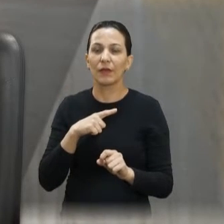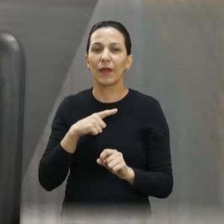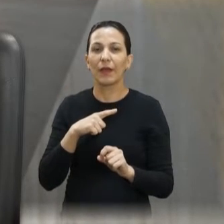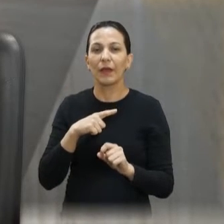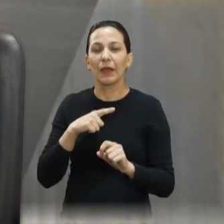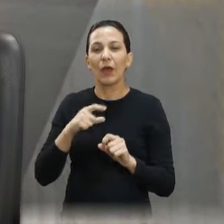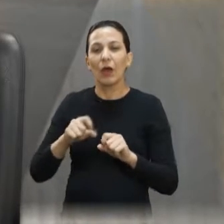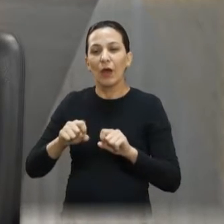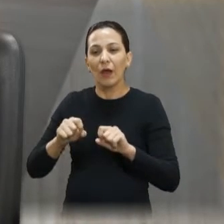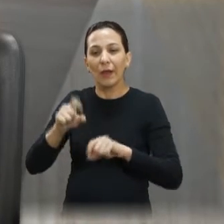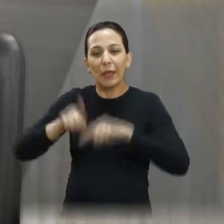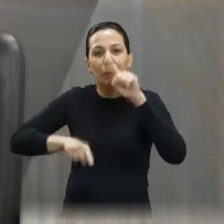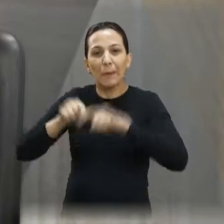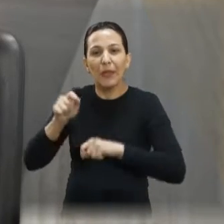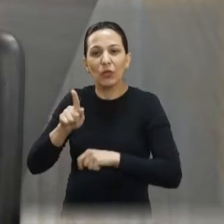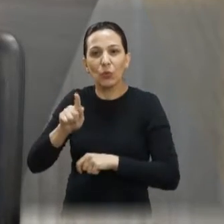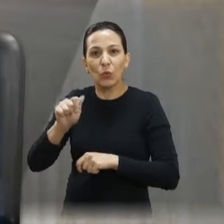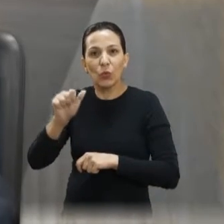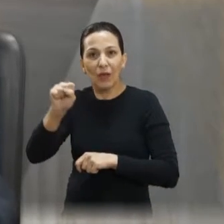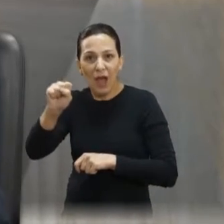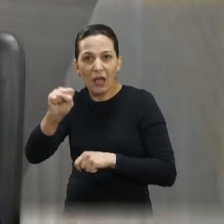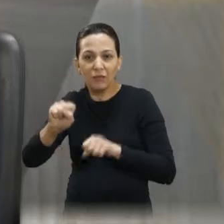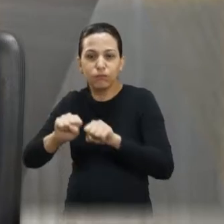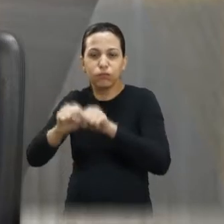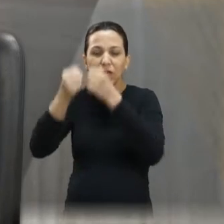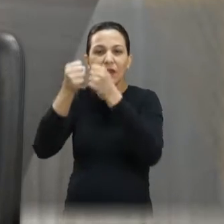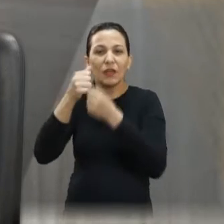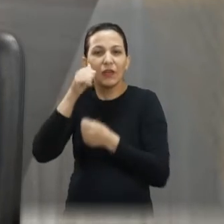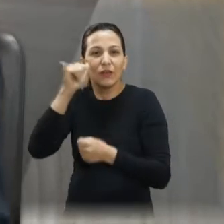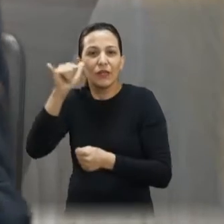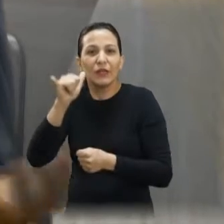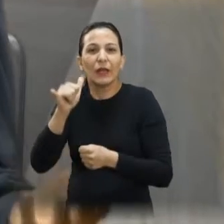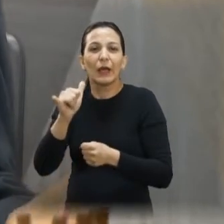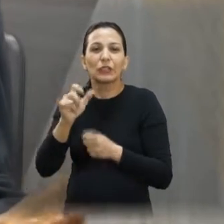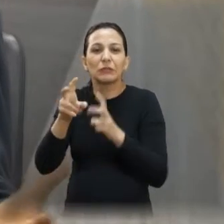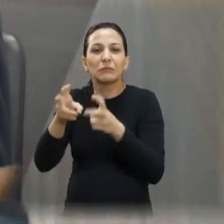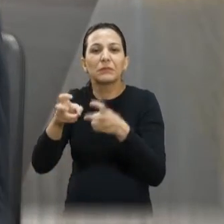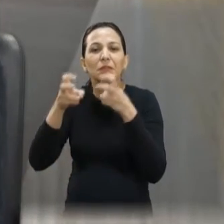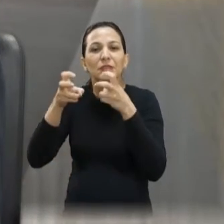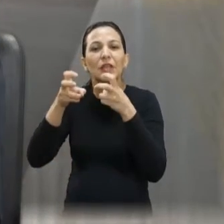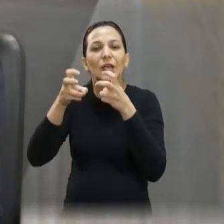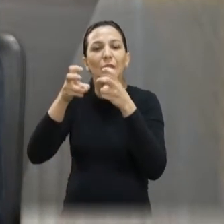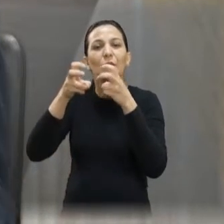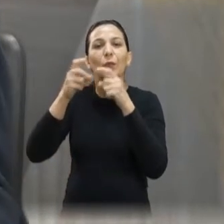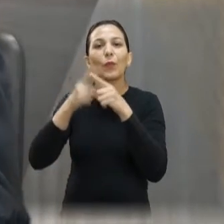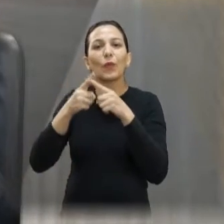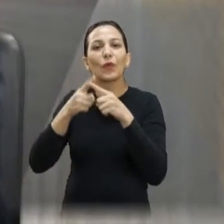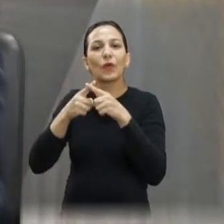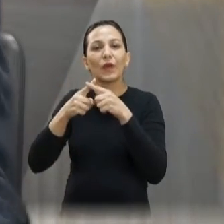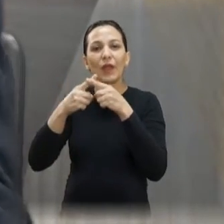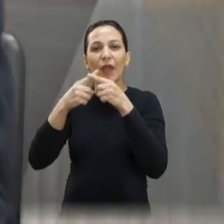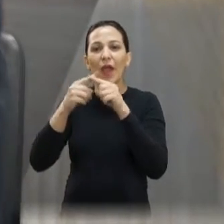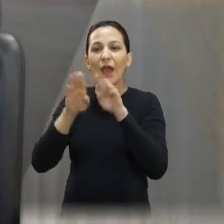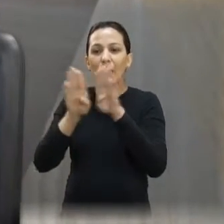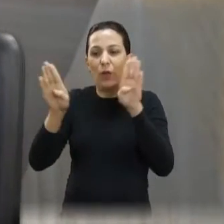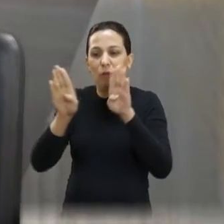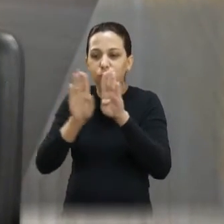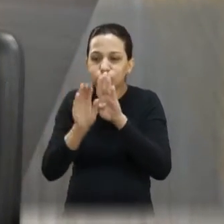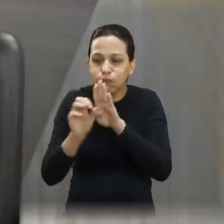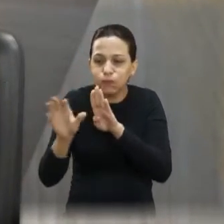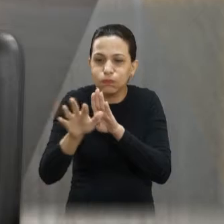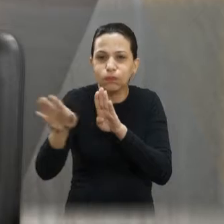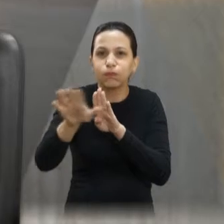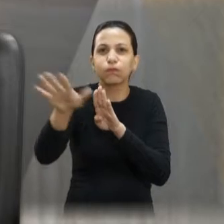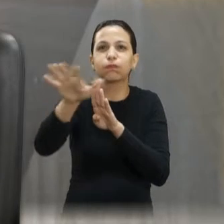realmente ele aciona. Quando se abre a porta, o vazamento de gás acaba indo embora, o detector já, com o espaço está aberto, já para de